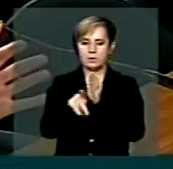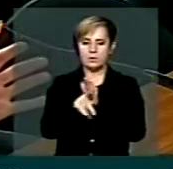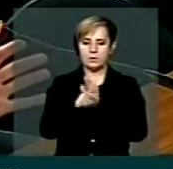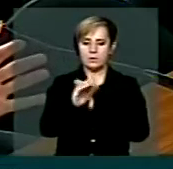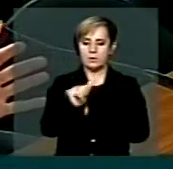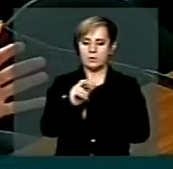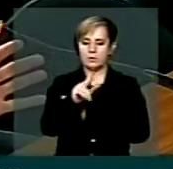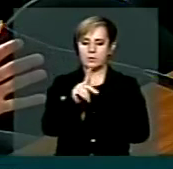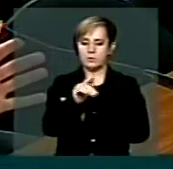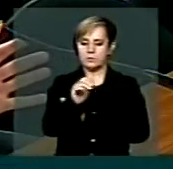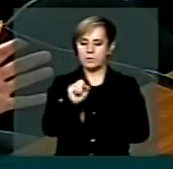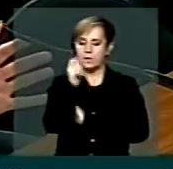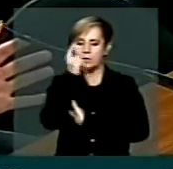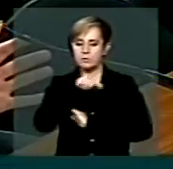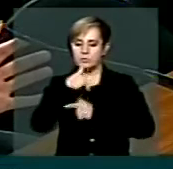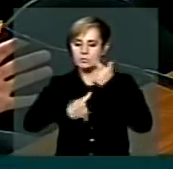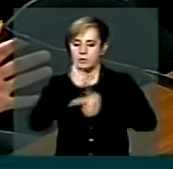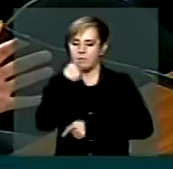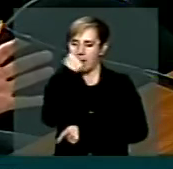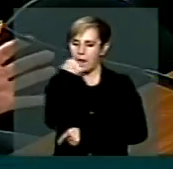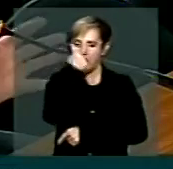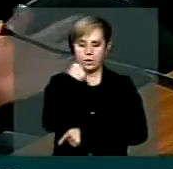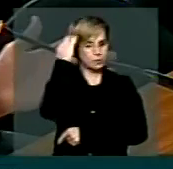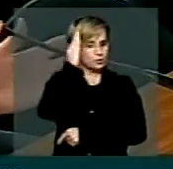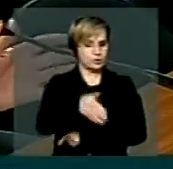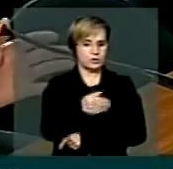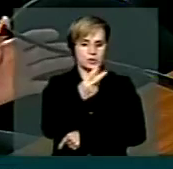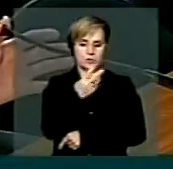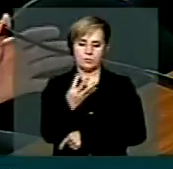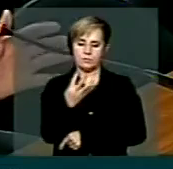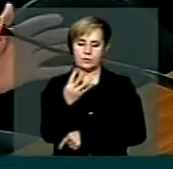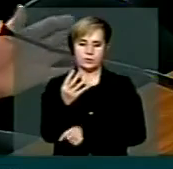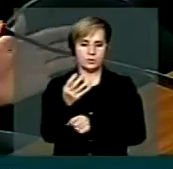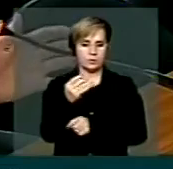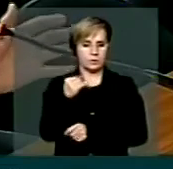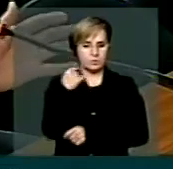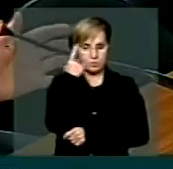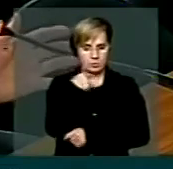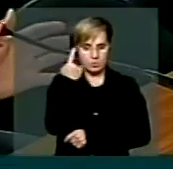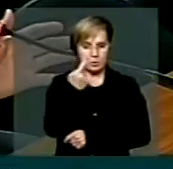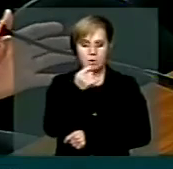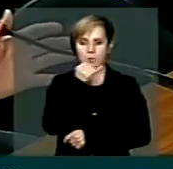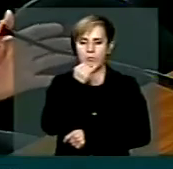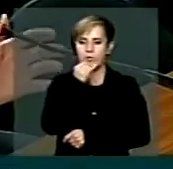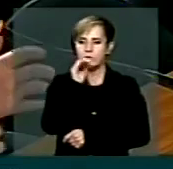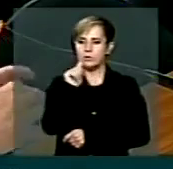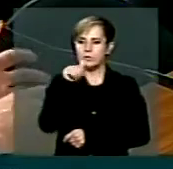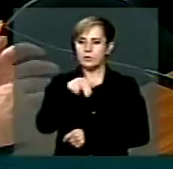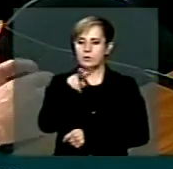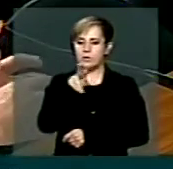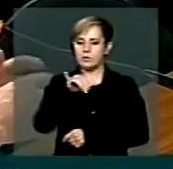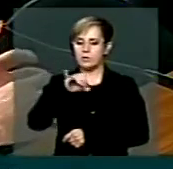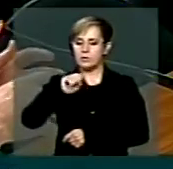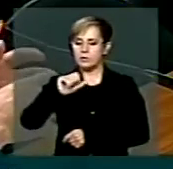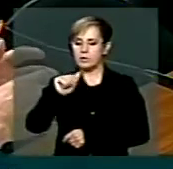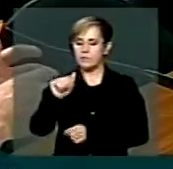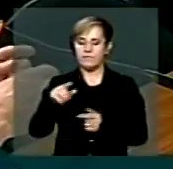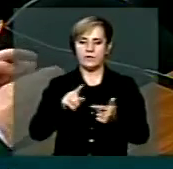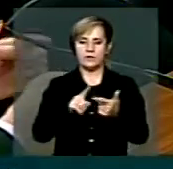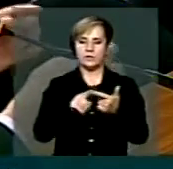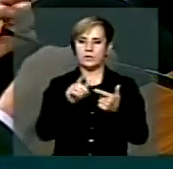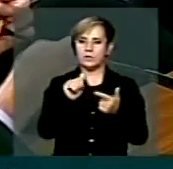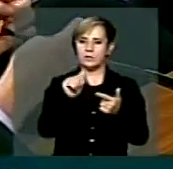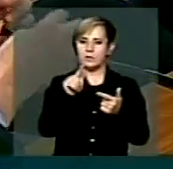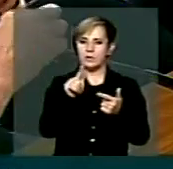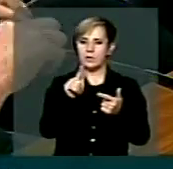24 horas? que teremos que fazer, por exemplo, com a Anvisa, com Receita Federal, com a Fândega, que a burocracia ali é enorme,